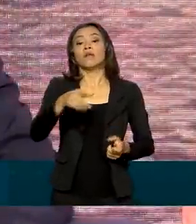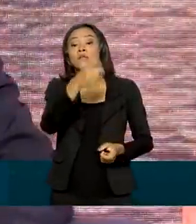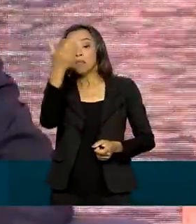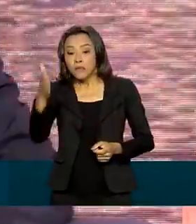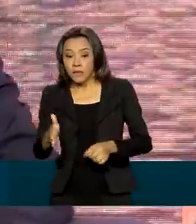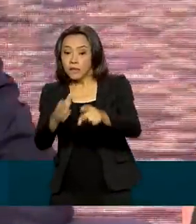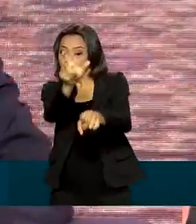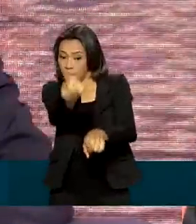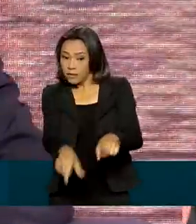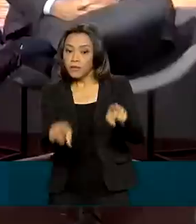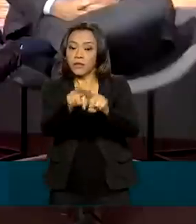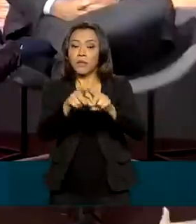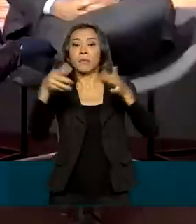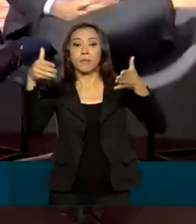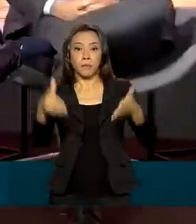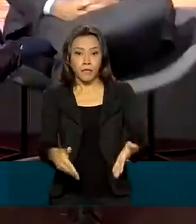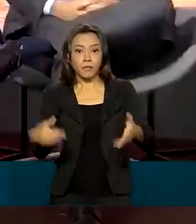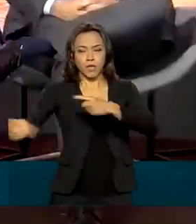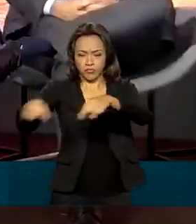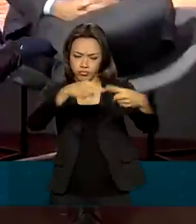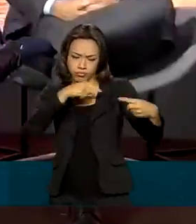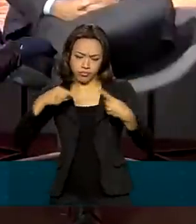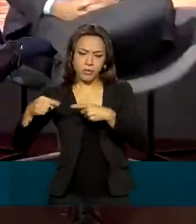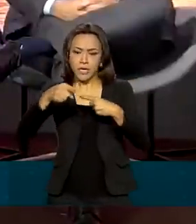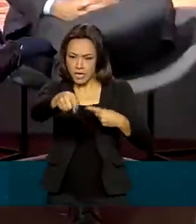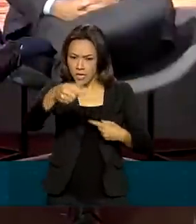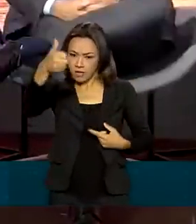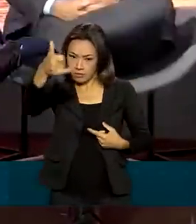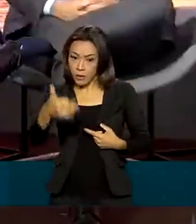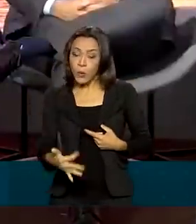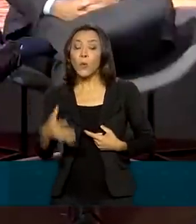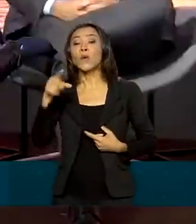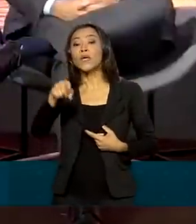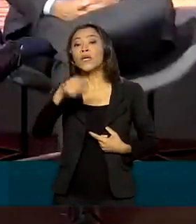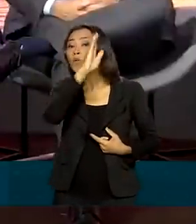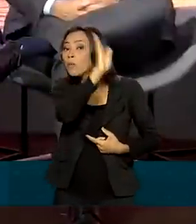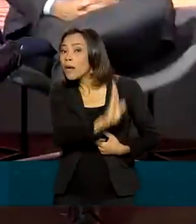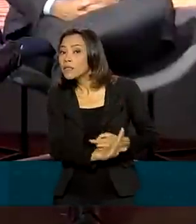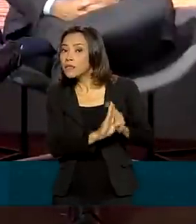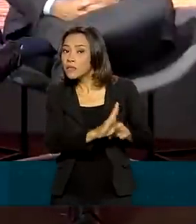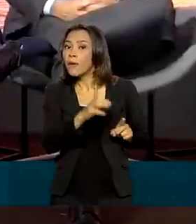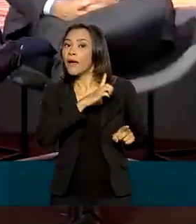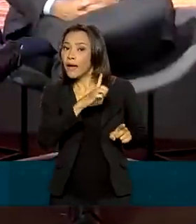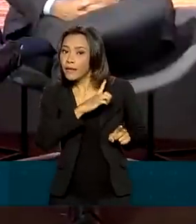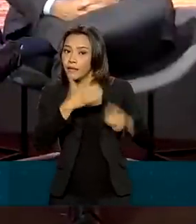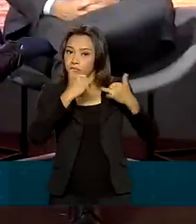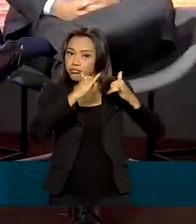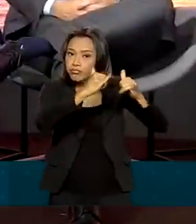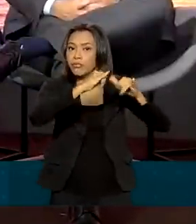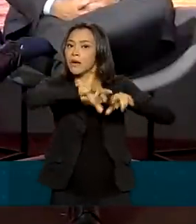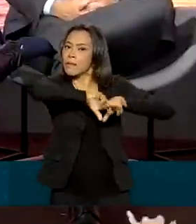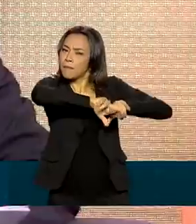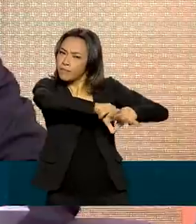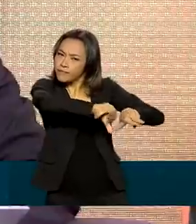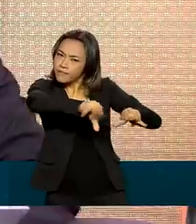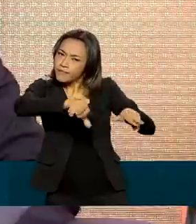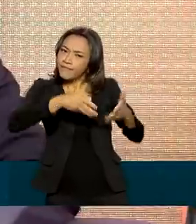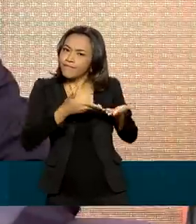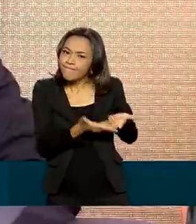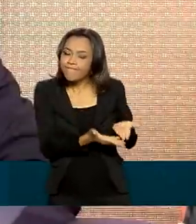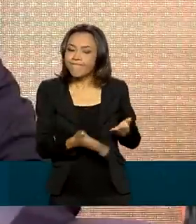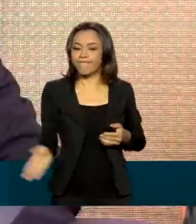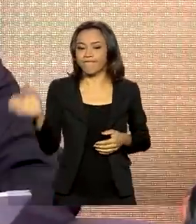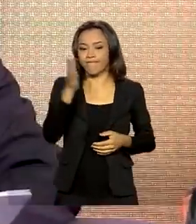discussões da COP26, disse que a tendência do Brasil é ter uma matriz energética cada vez mais limpa. Até